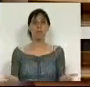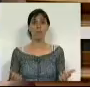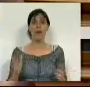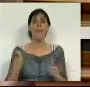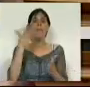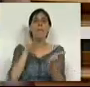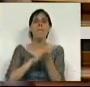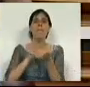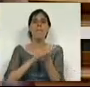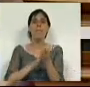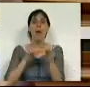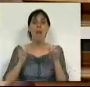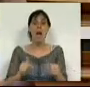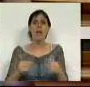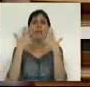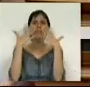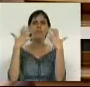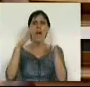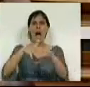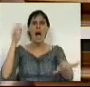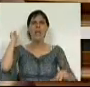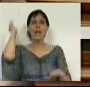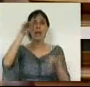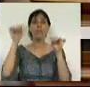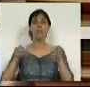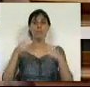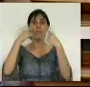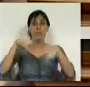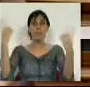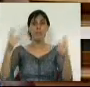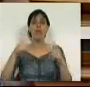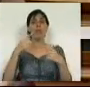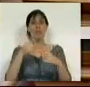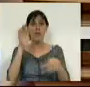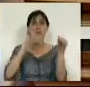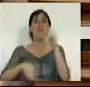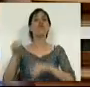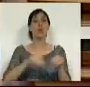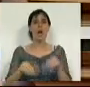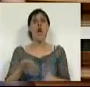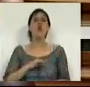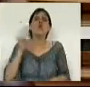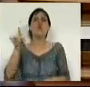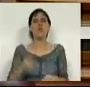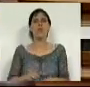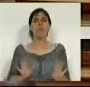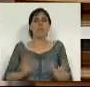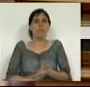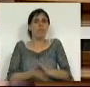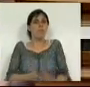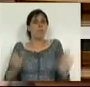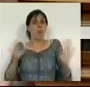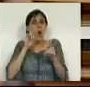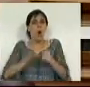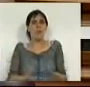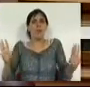Primeira prova que aqui é posta na Assembleia da República para os senhores se pronunciarem e votarem, e os senhores arredam-se imediatamente